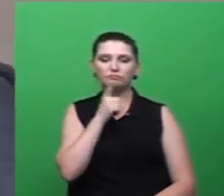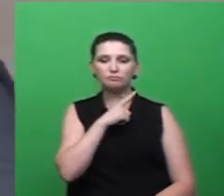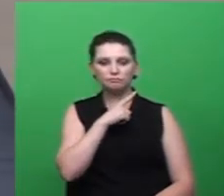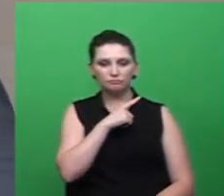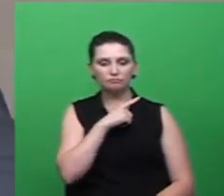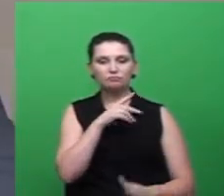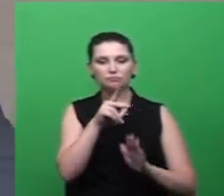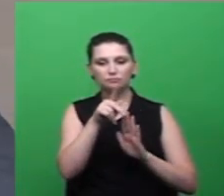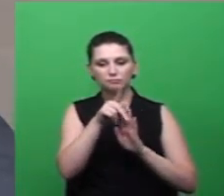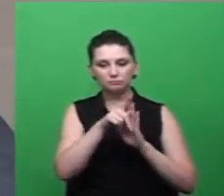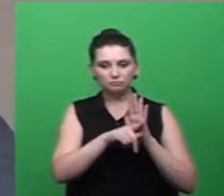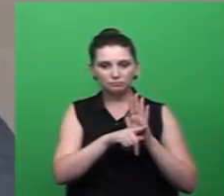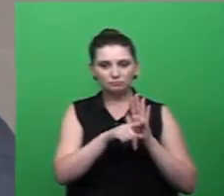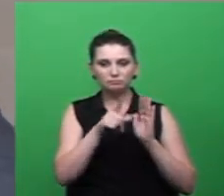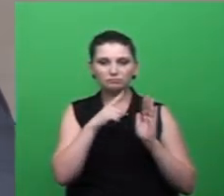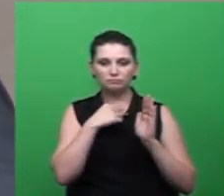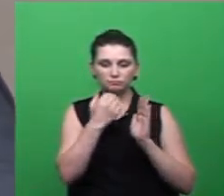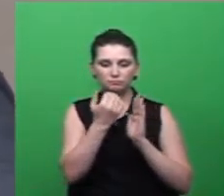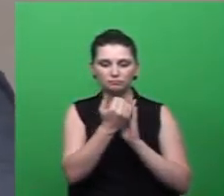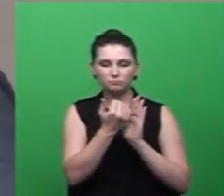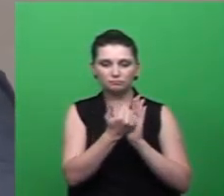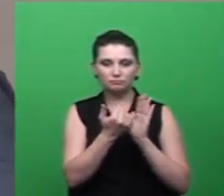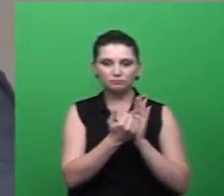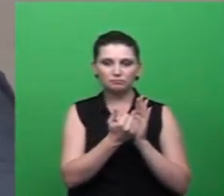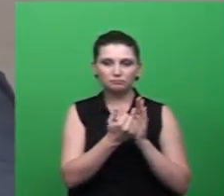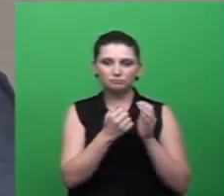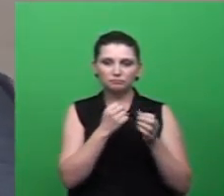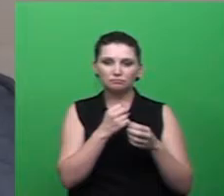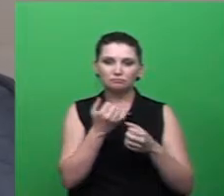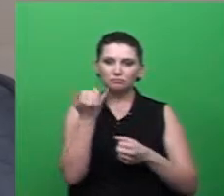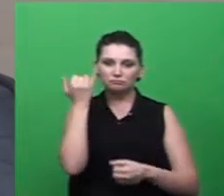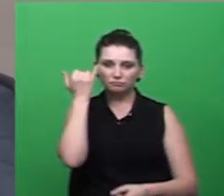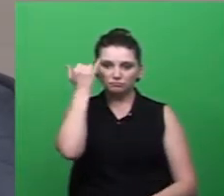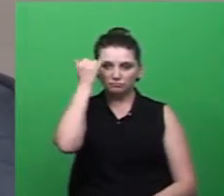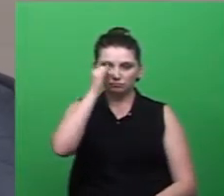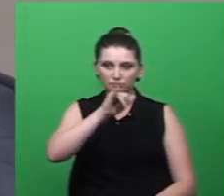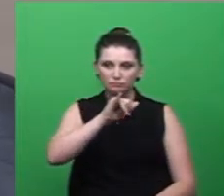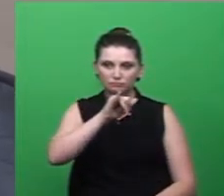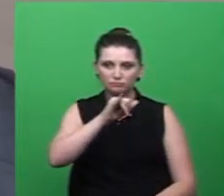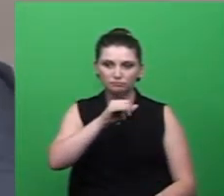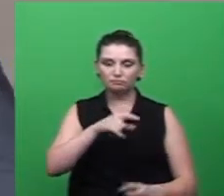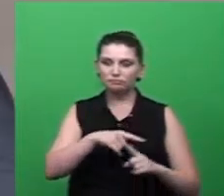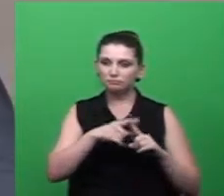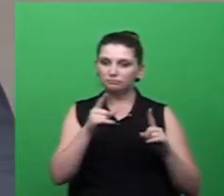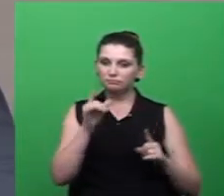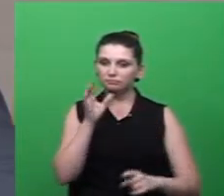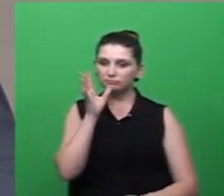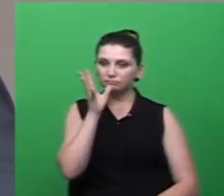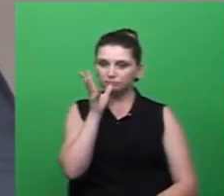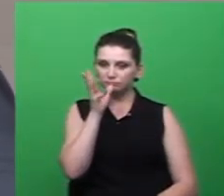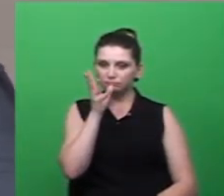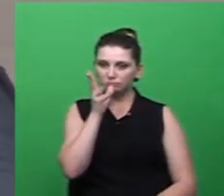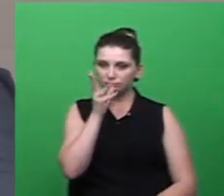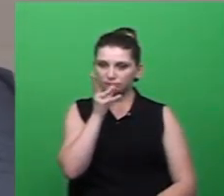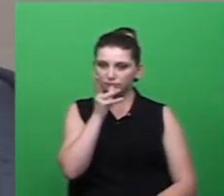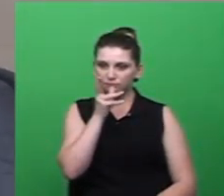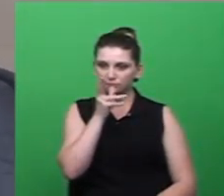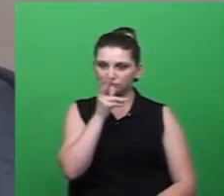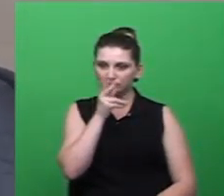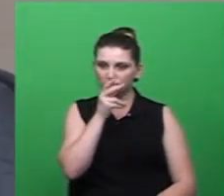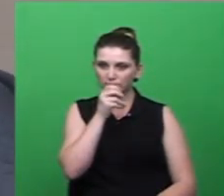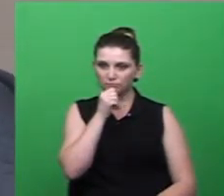fazem ela com certeza vai demorar muito para que o mosquito chegue aqui e